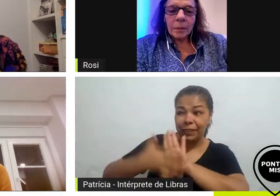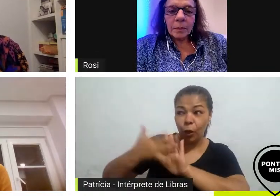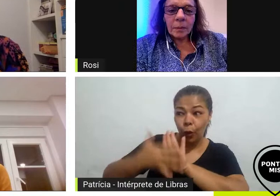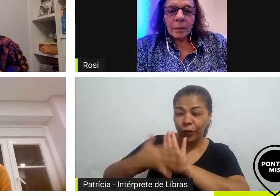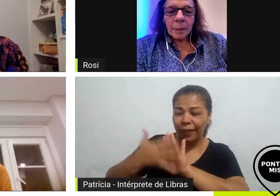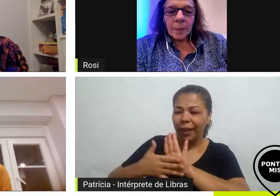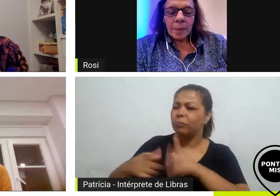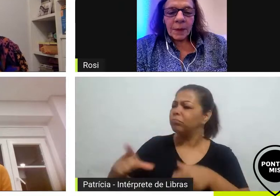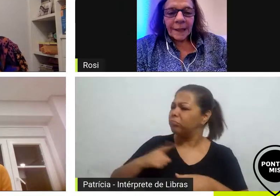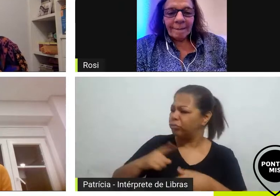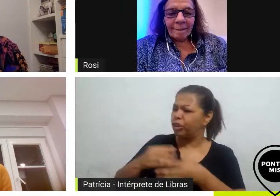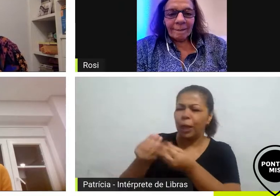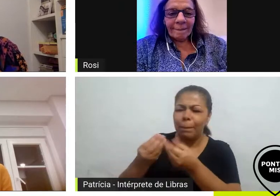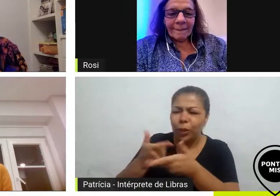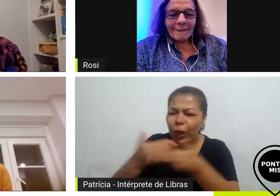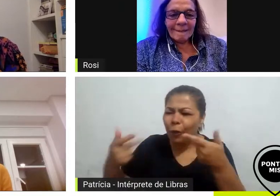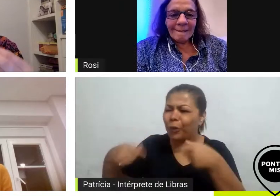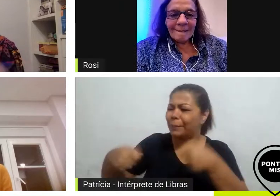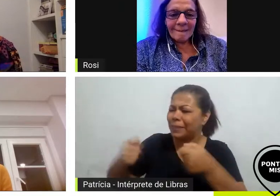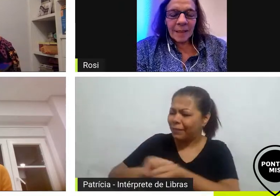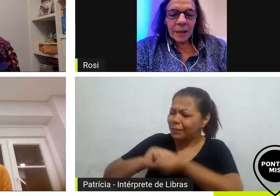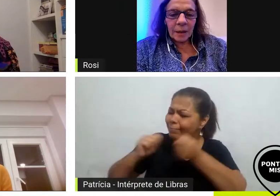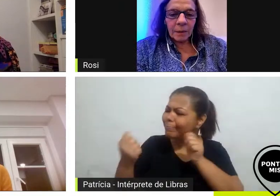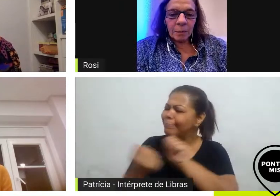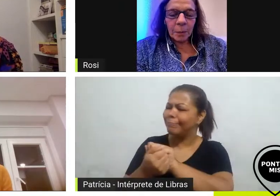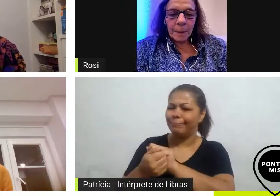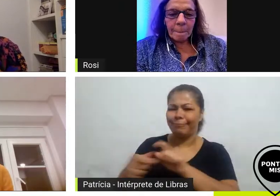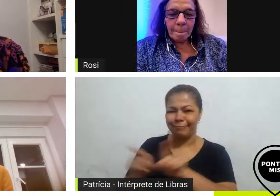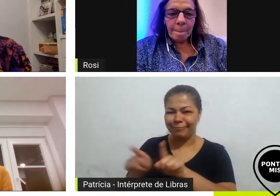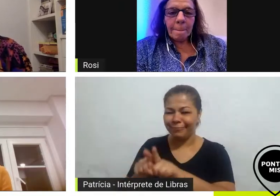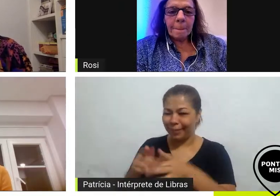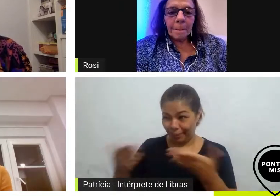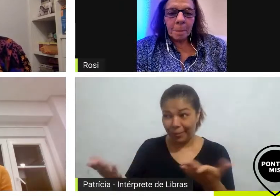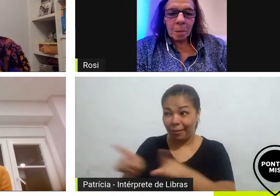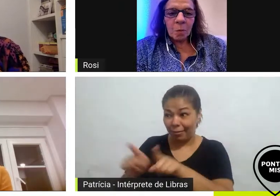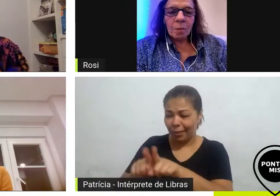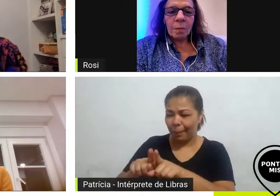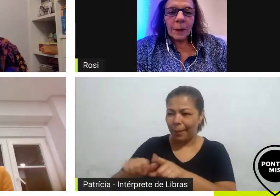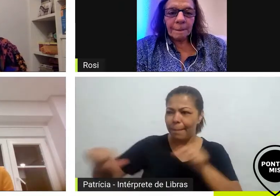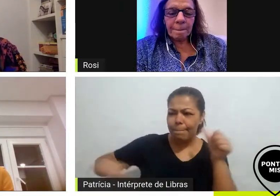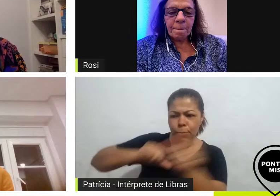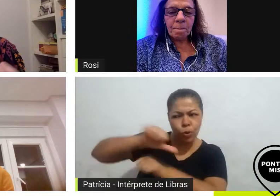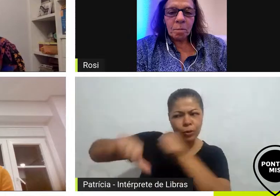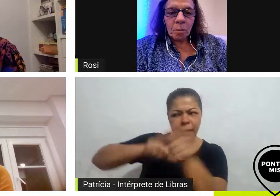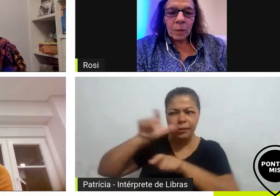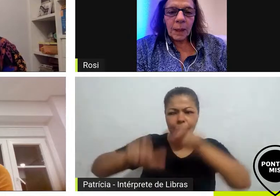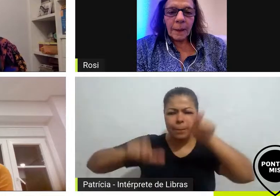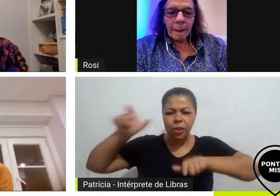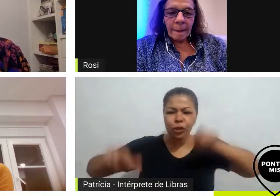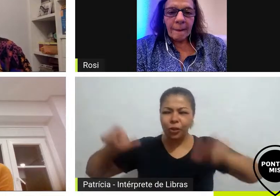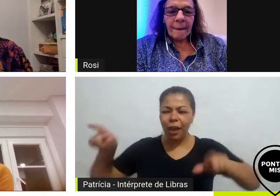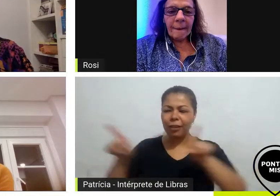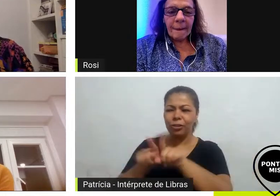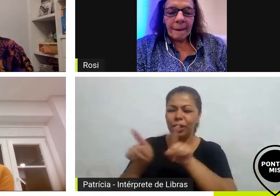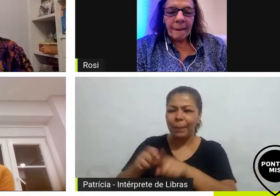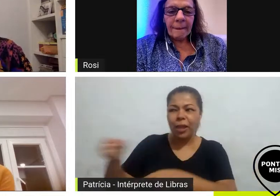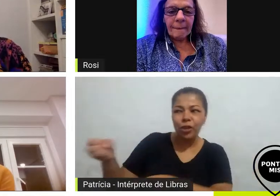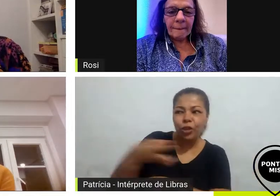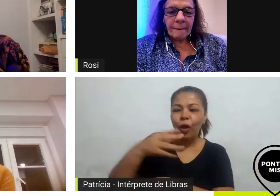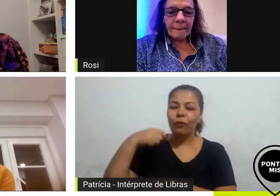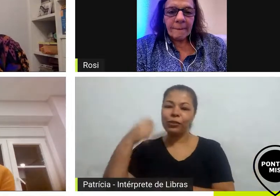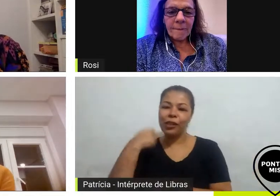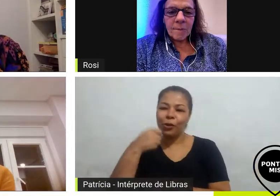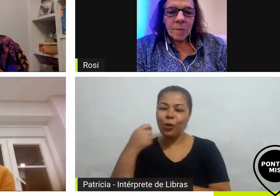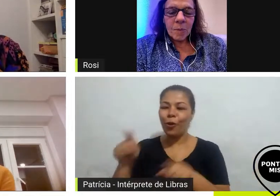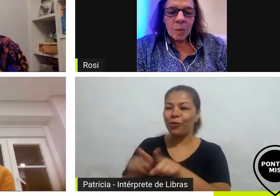selecionada e adaptada tanto essa mudança de personagens que a Rosi comentou trabalho com novos atores como